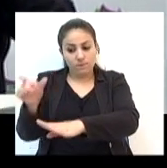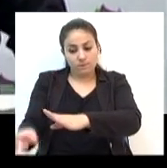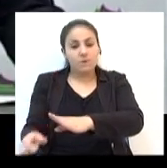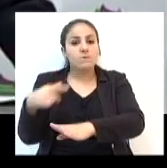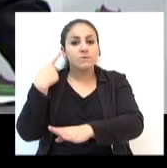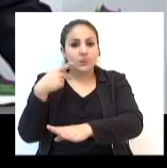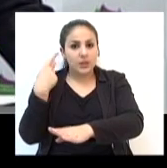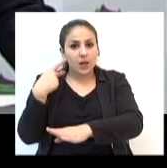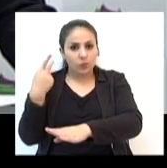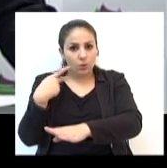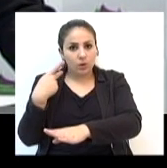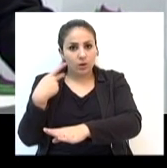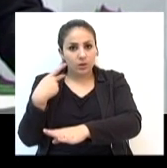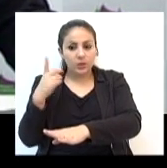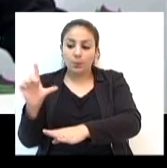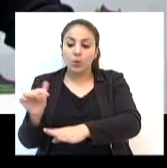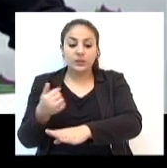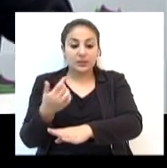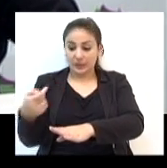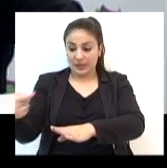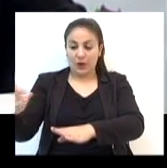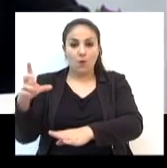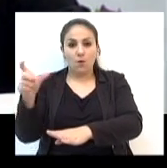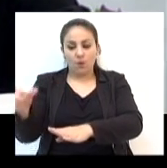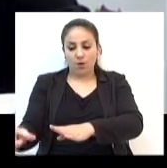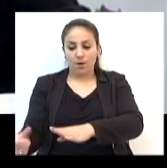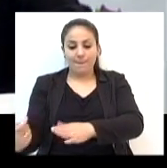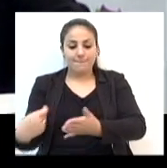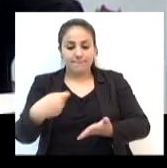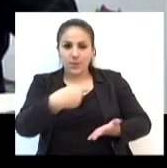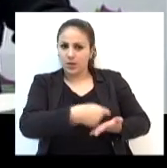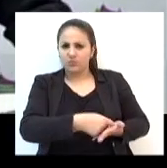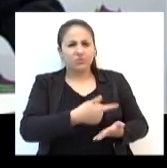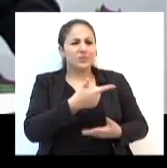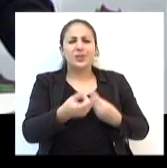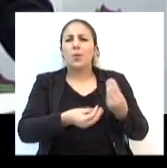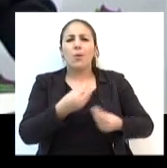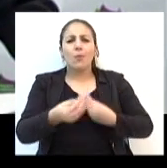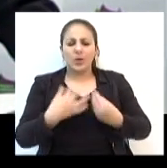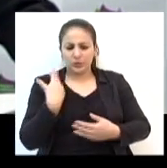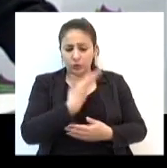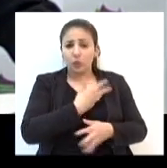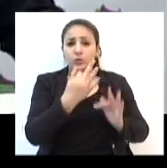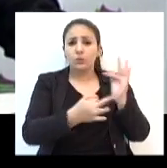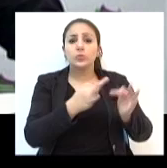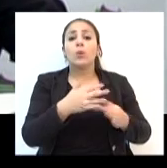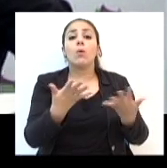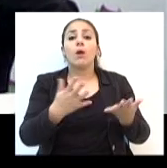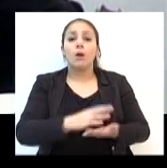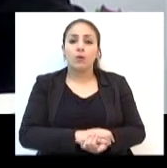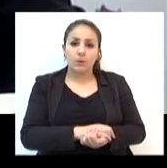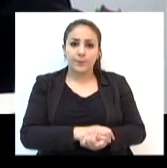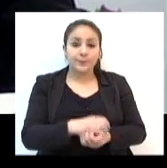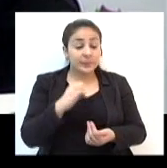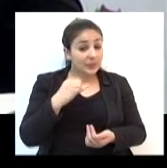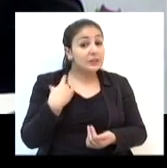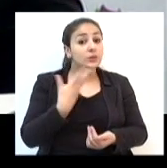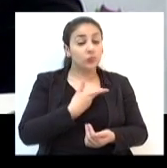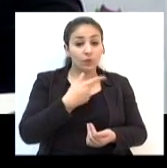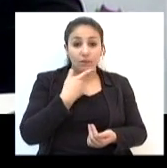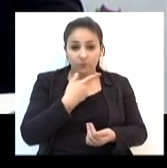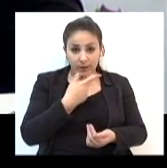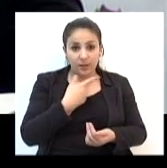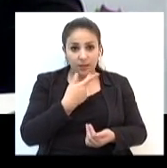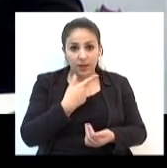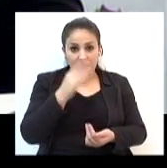vai ser retribuído futuramente. Não tem como. Nossa função como vereador, qual é a função? Agora, se nós falássemos,